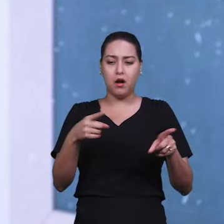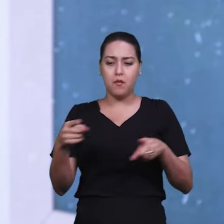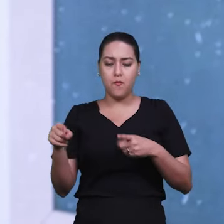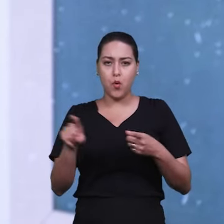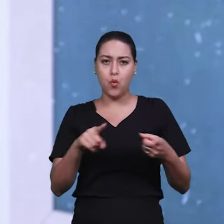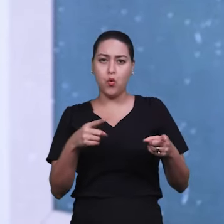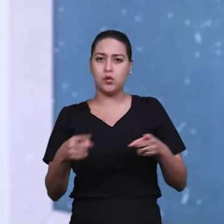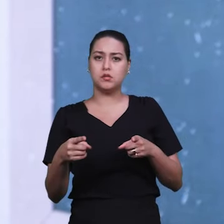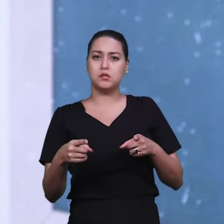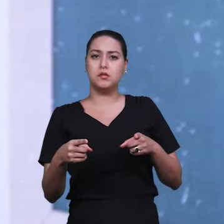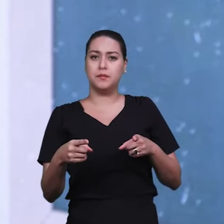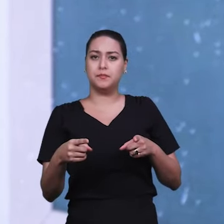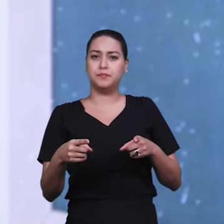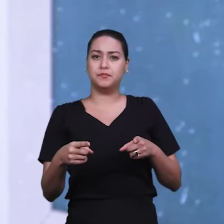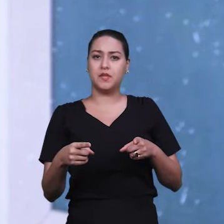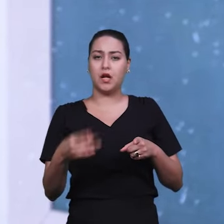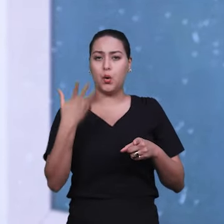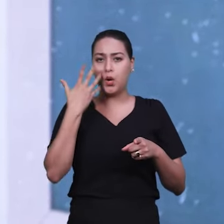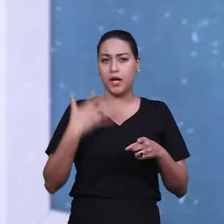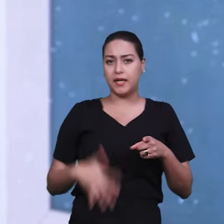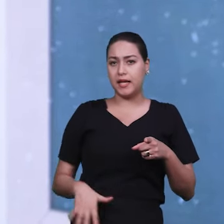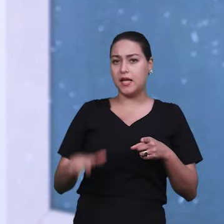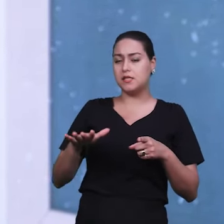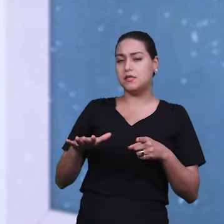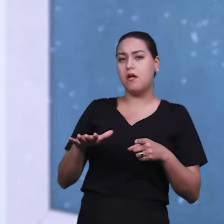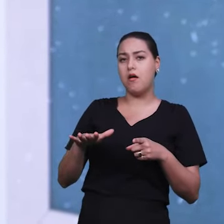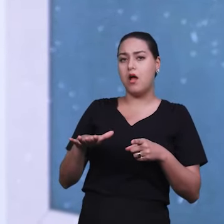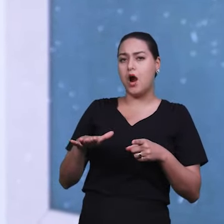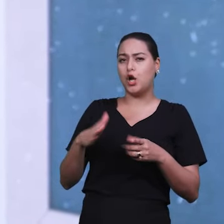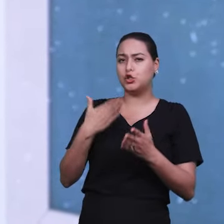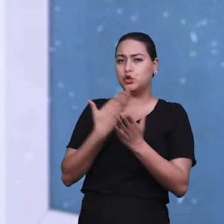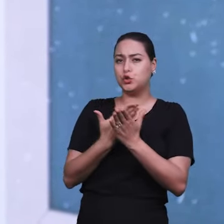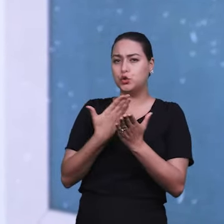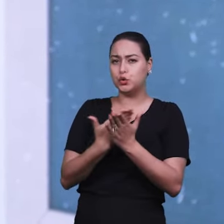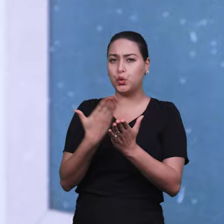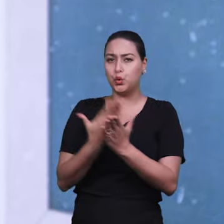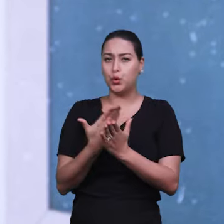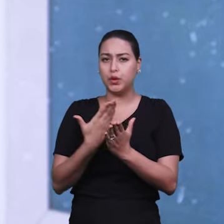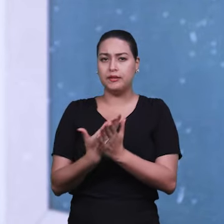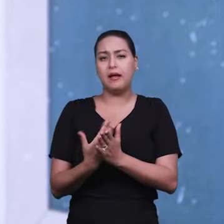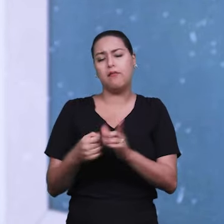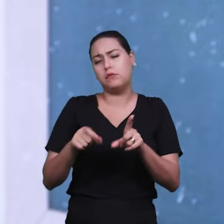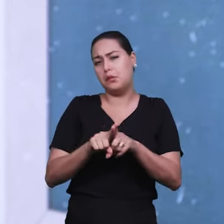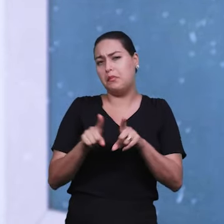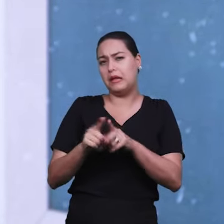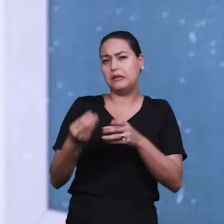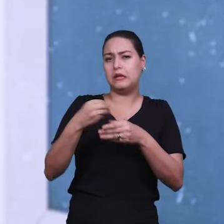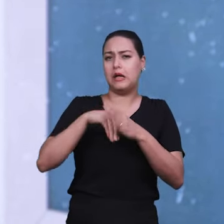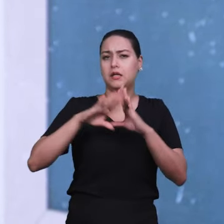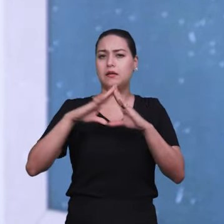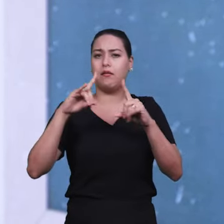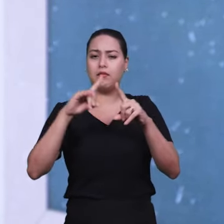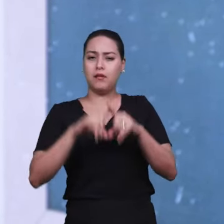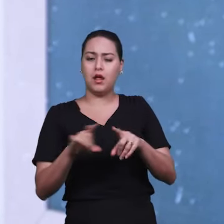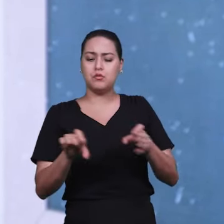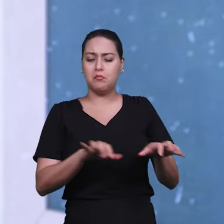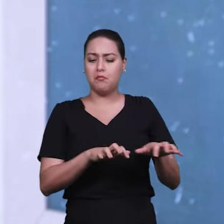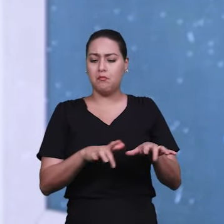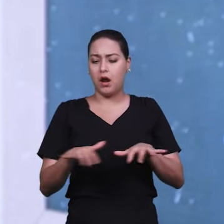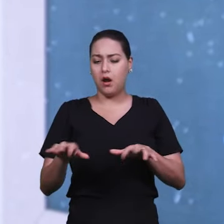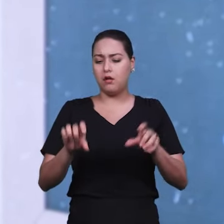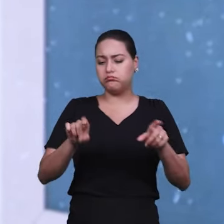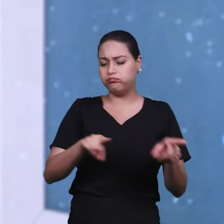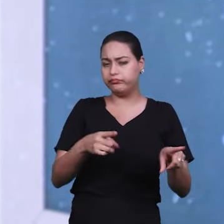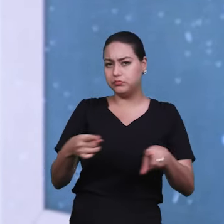Então, geralmente, quando você é criança, você começa a estudar. Ou se não estudar, tem o ambiente da igreja que você é estimulado musicalmente. Então, na verdade, a